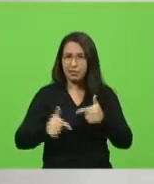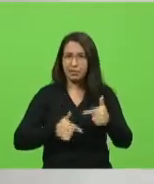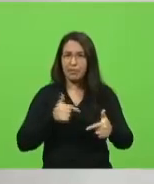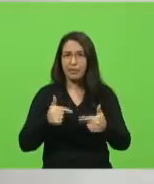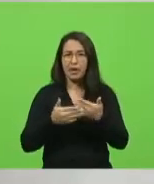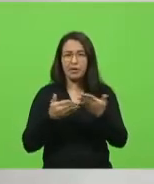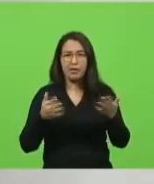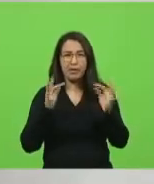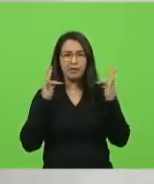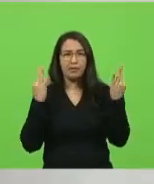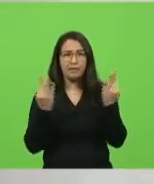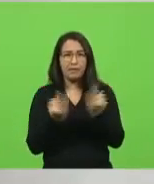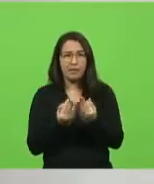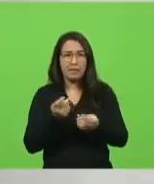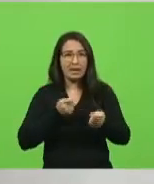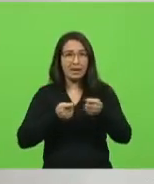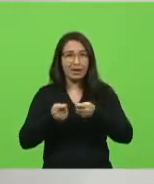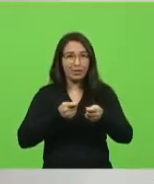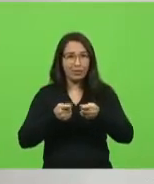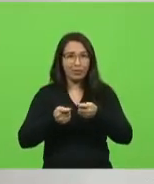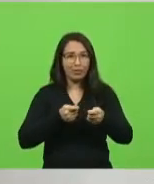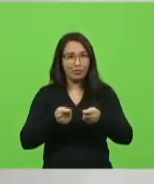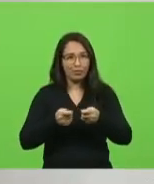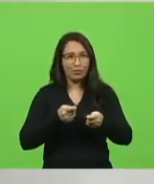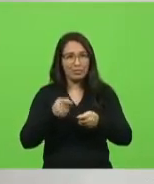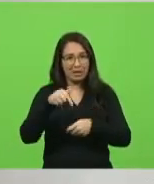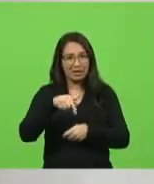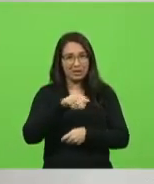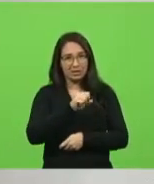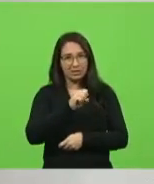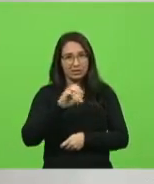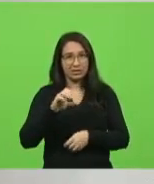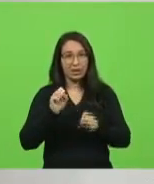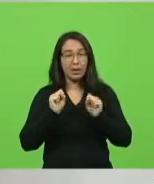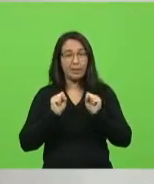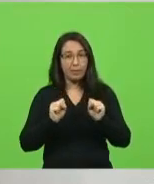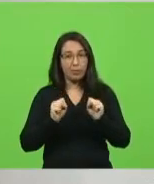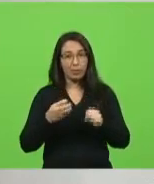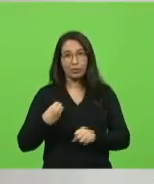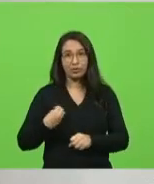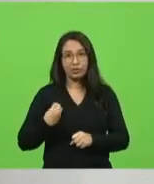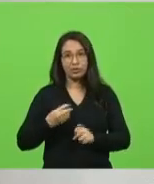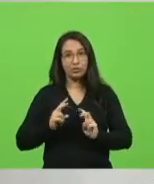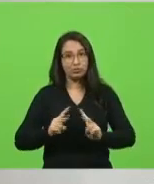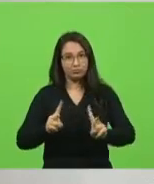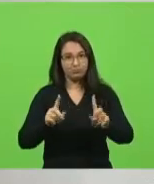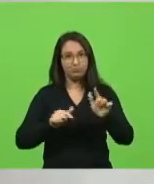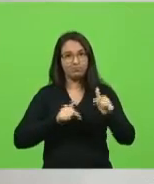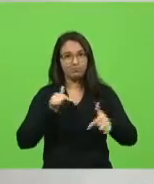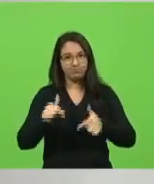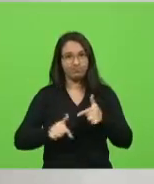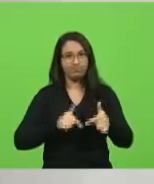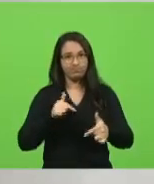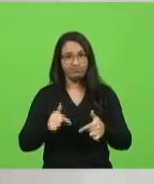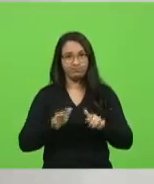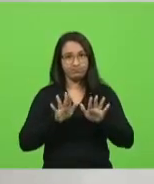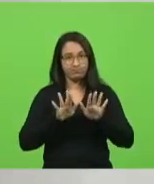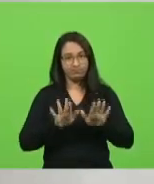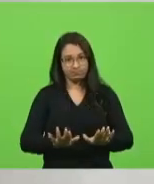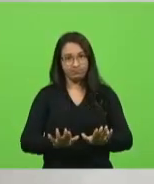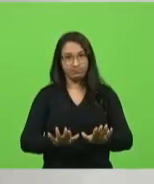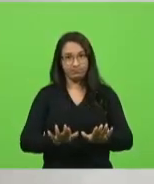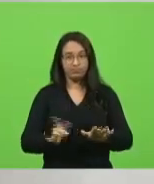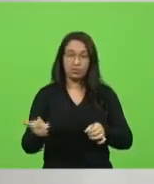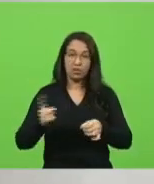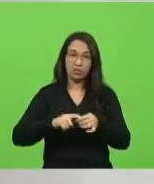essa economia, essa parte de Santa Catarina, permaneça viva, podendo sobreviver e podendo voltar a trabalhar